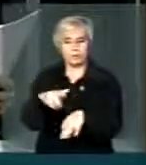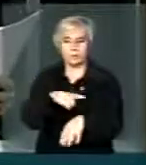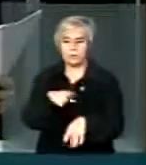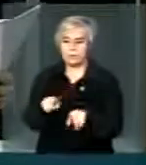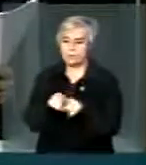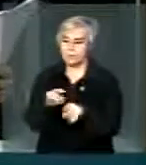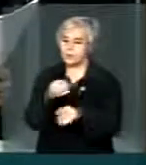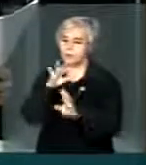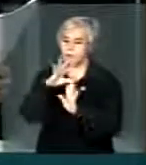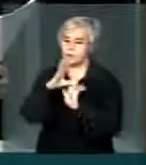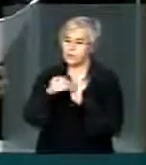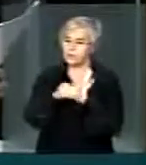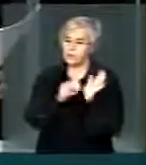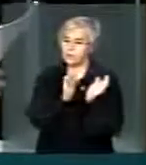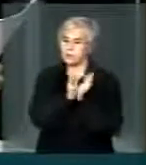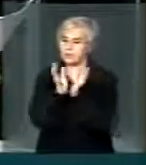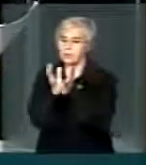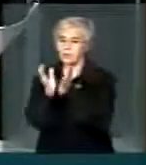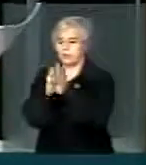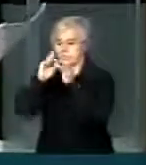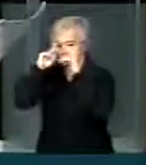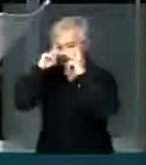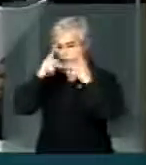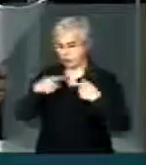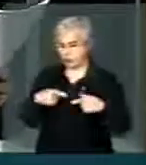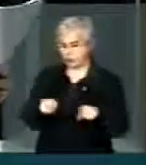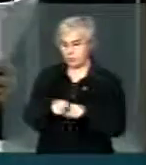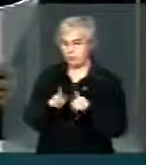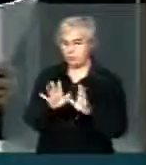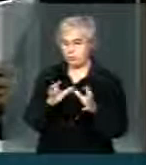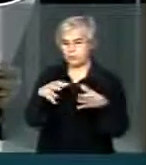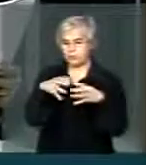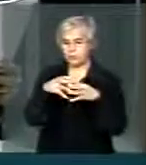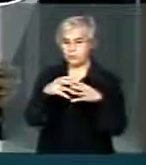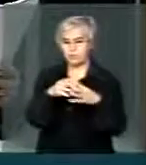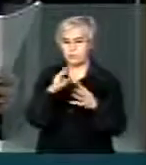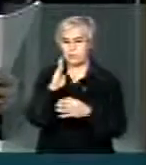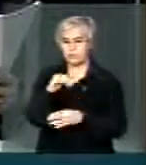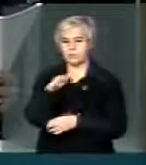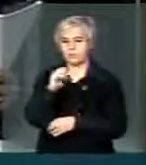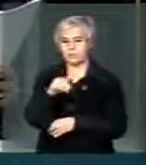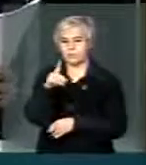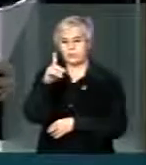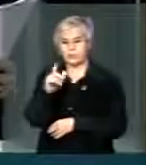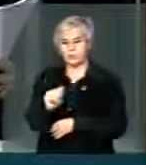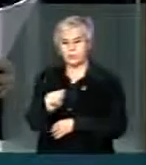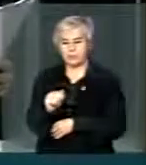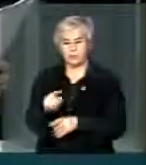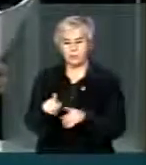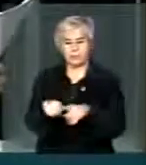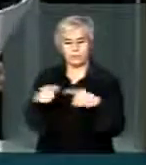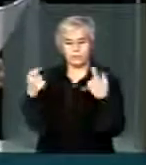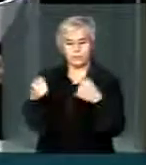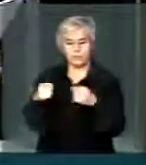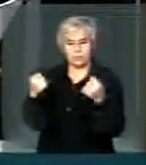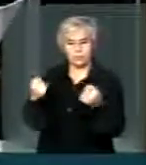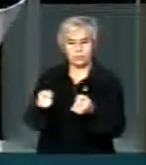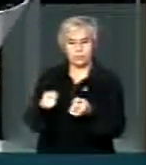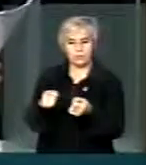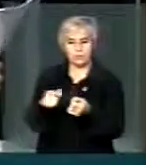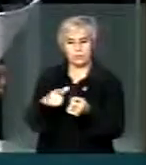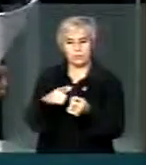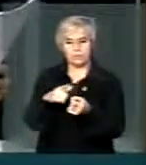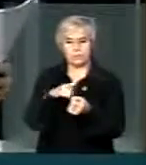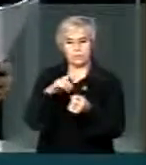de bancada, emendas individuais dos deputados. Mesmo sendo emenda impositiva, há necessidade, sim, do